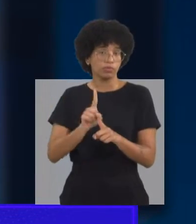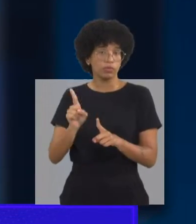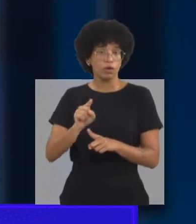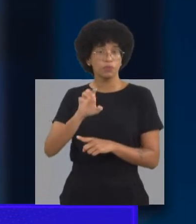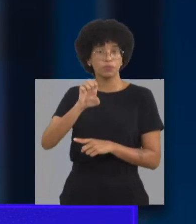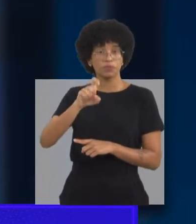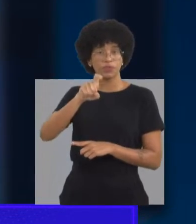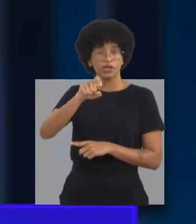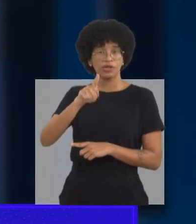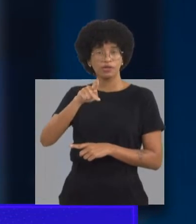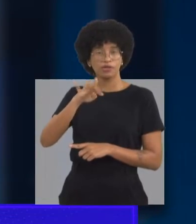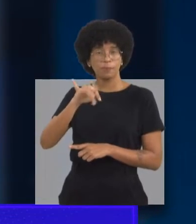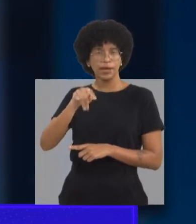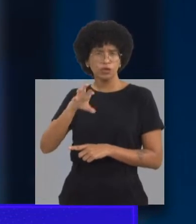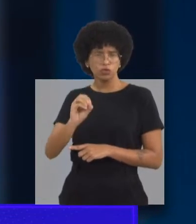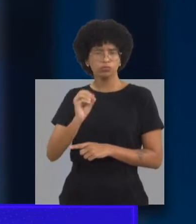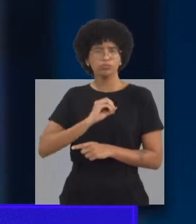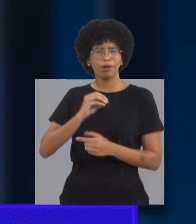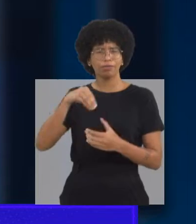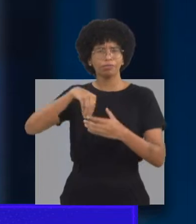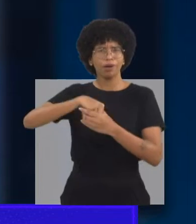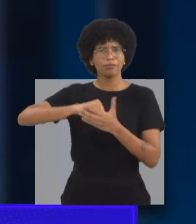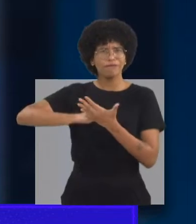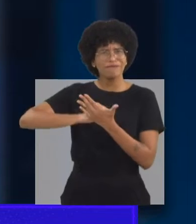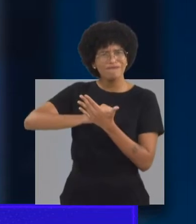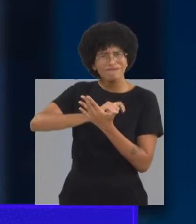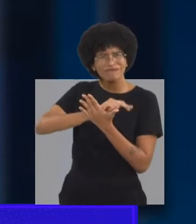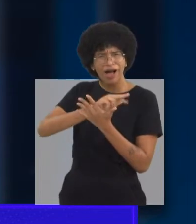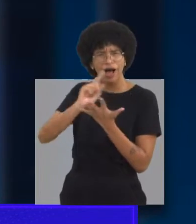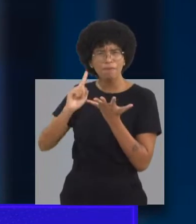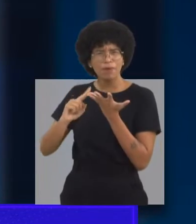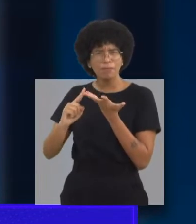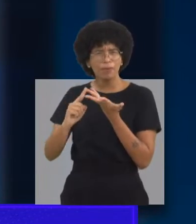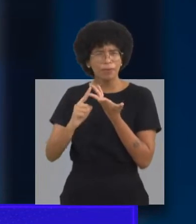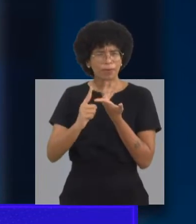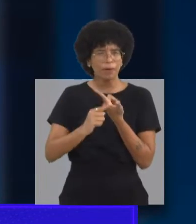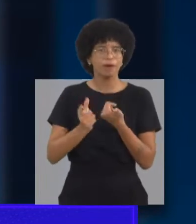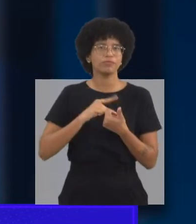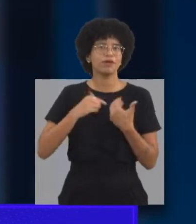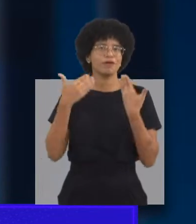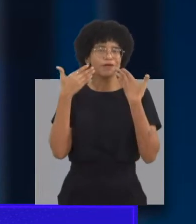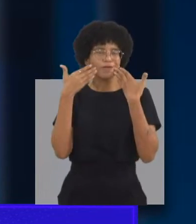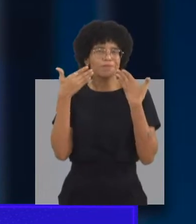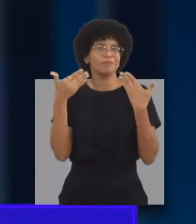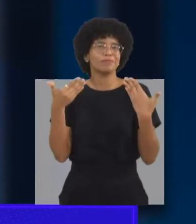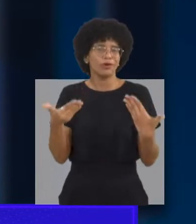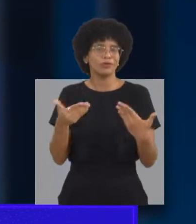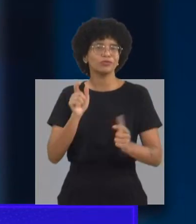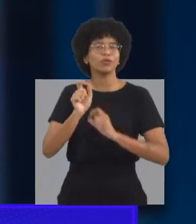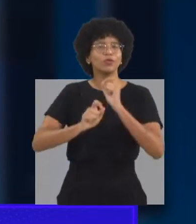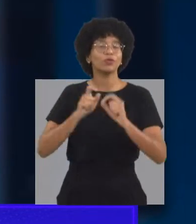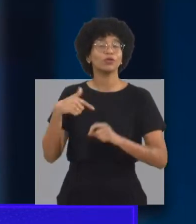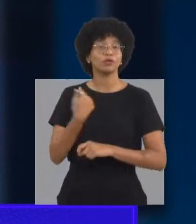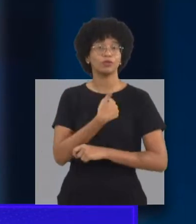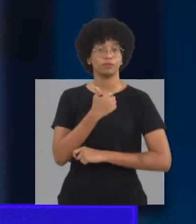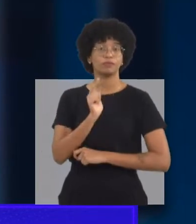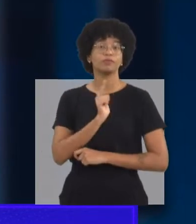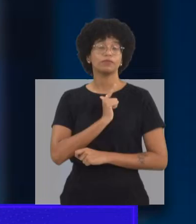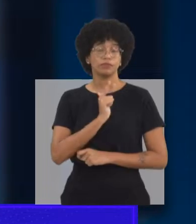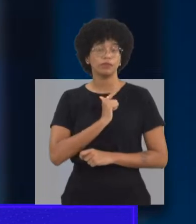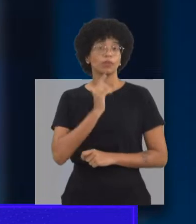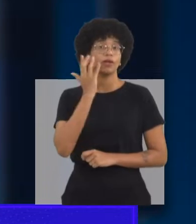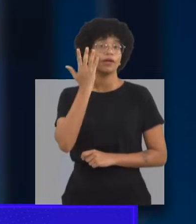com maior agravamento, outro com menos agravamento e achar que vai ser tudo daquele jeito.